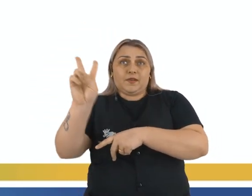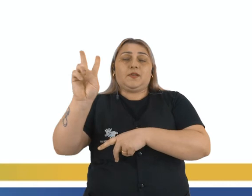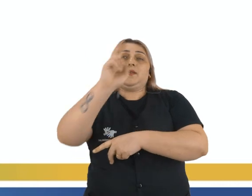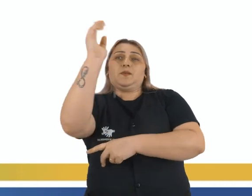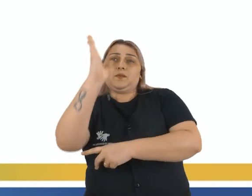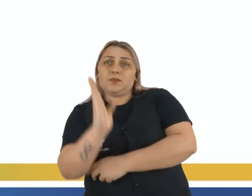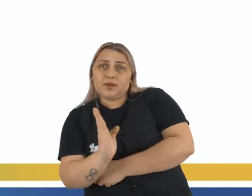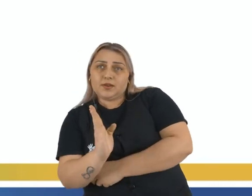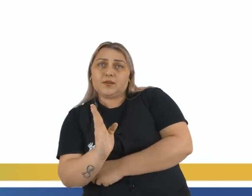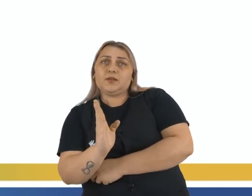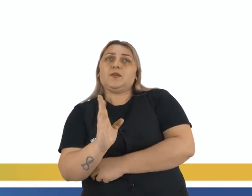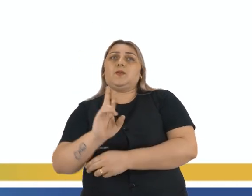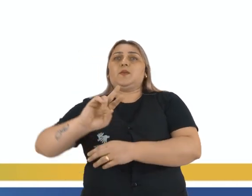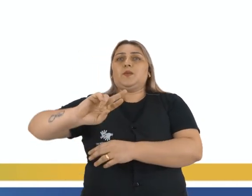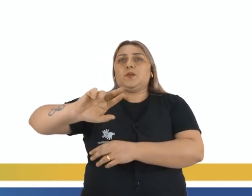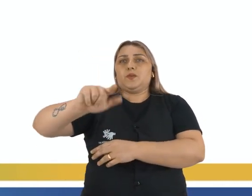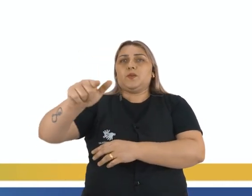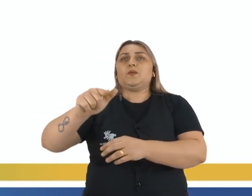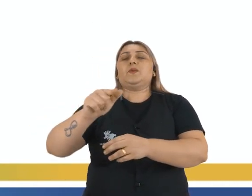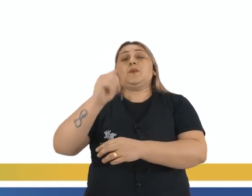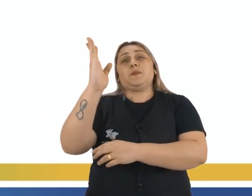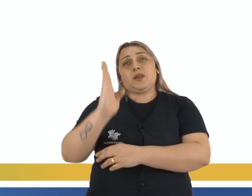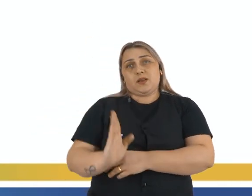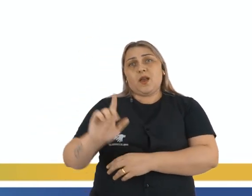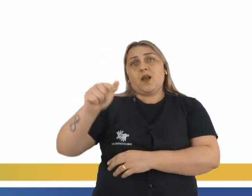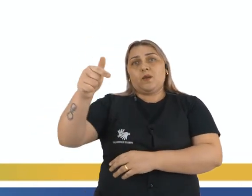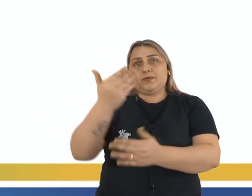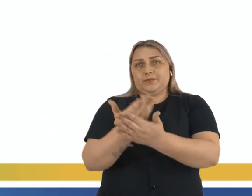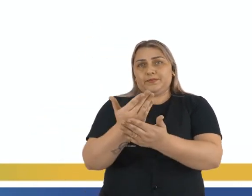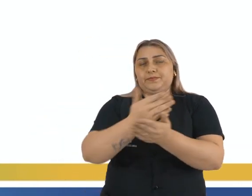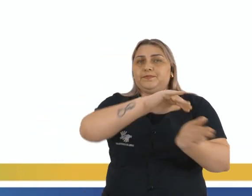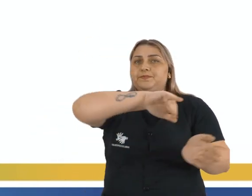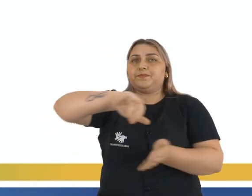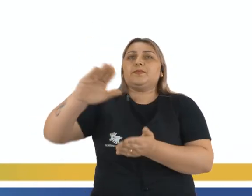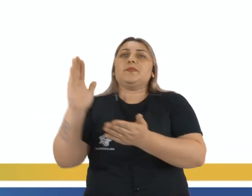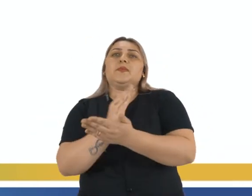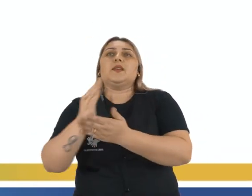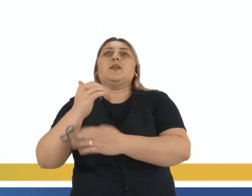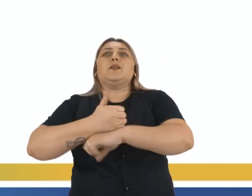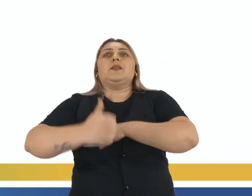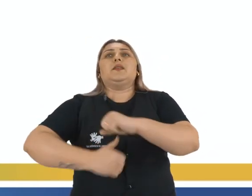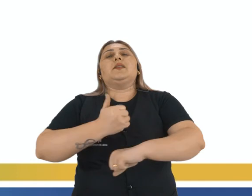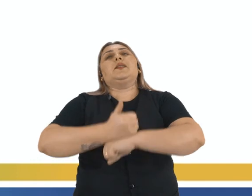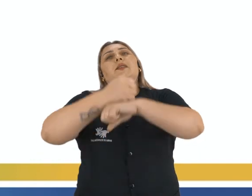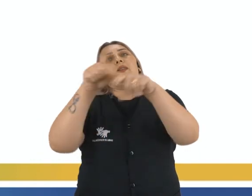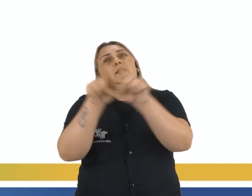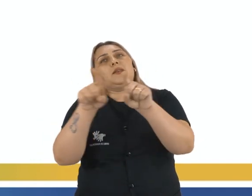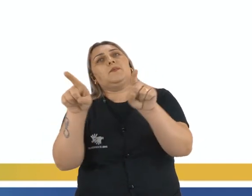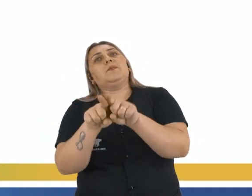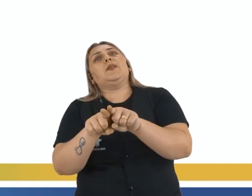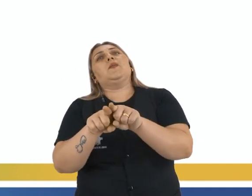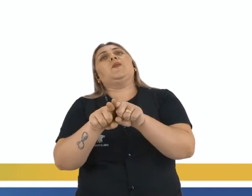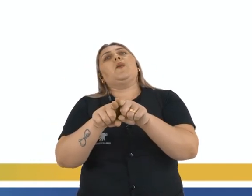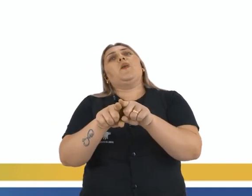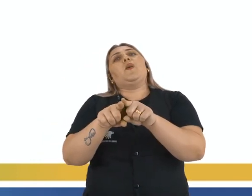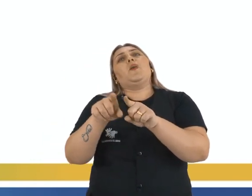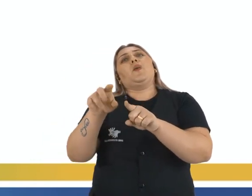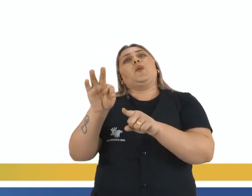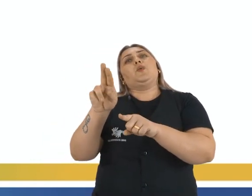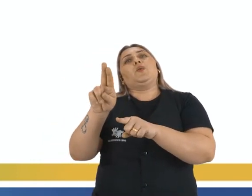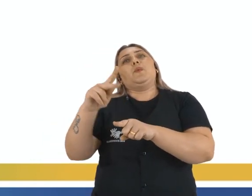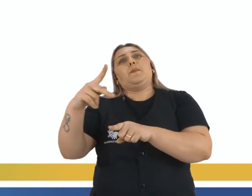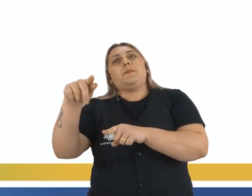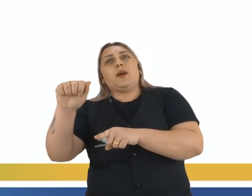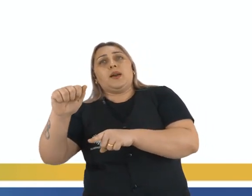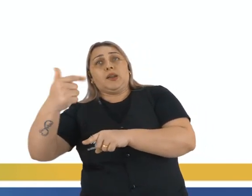Brasil, entre outros. O Brasil é outra aula. Alguns líderes também fizeram parte desse processo, como Tupac Amaro